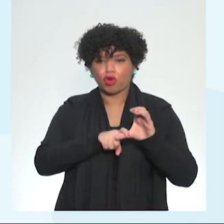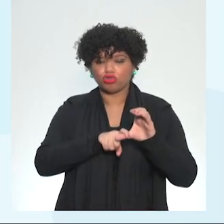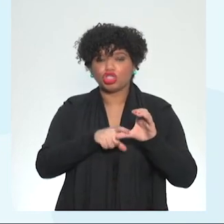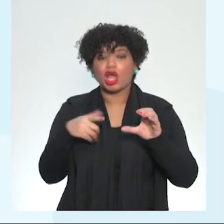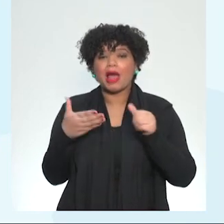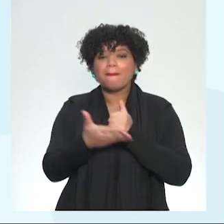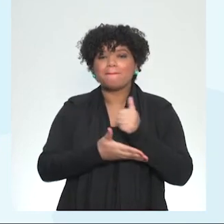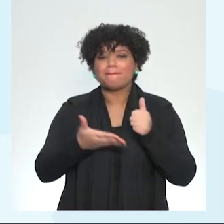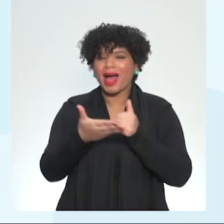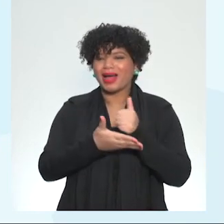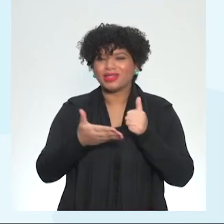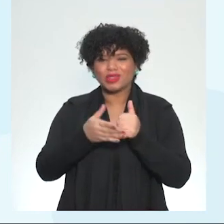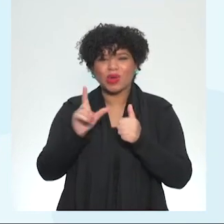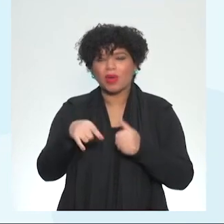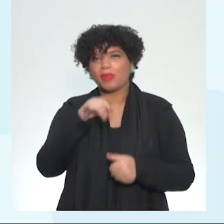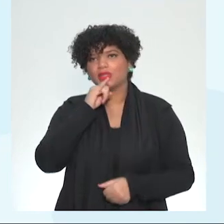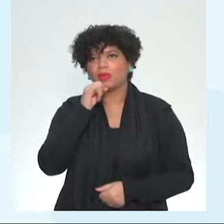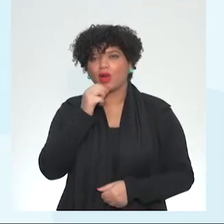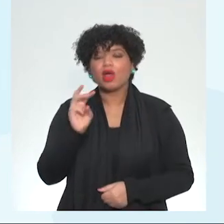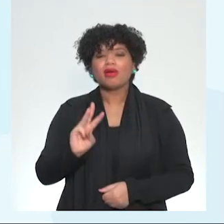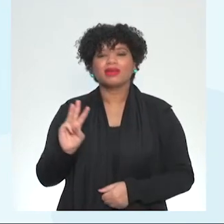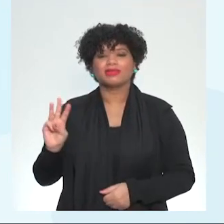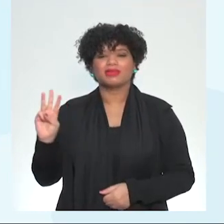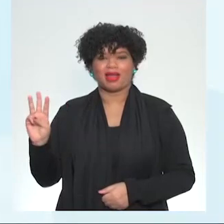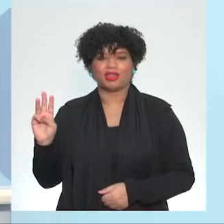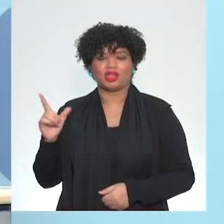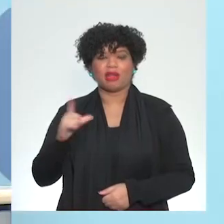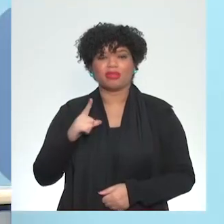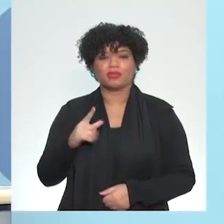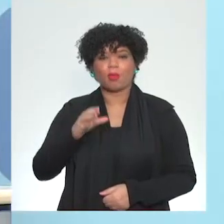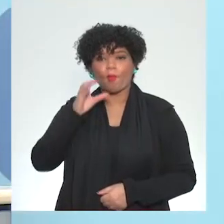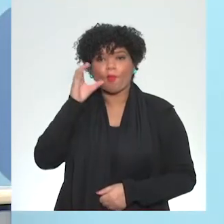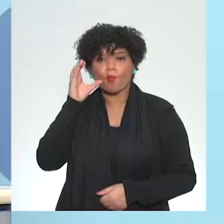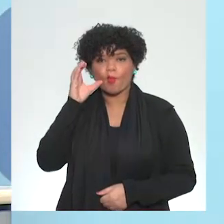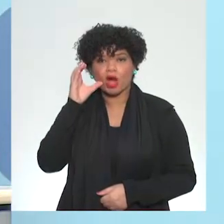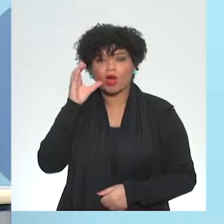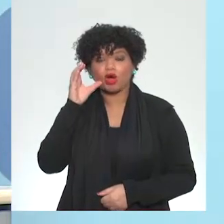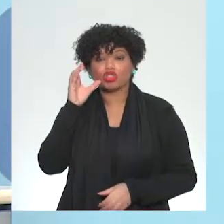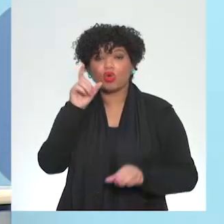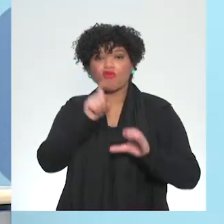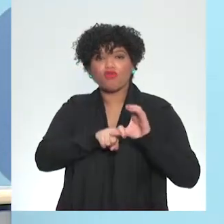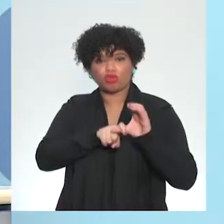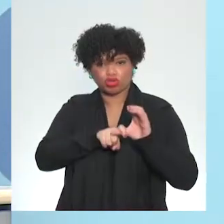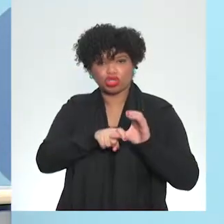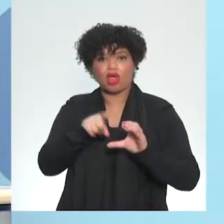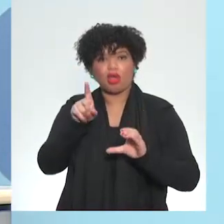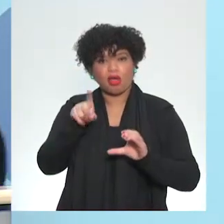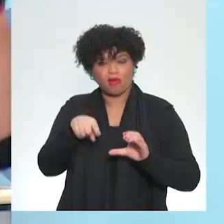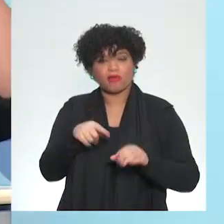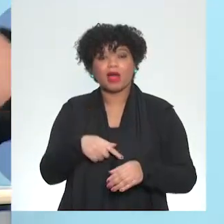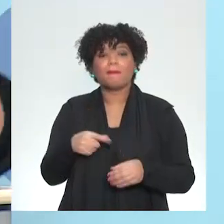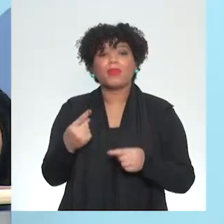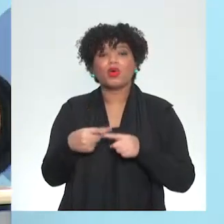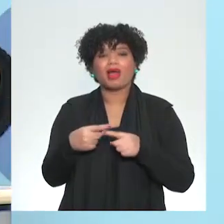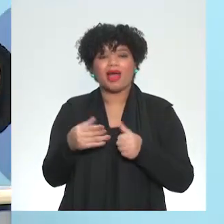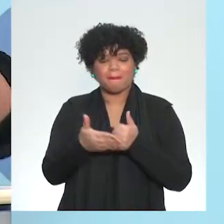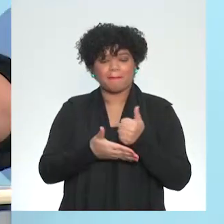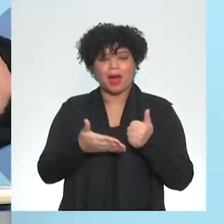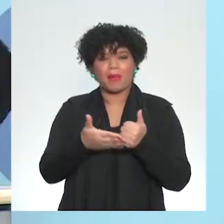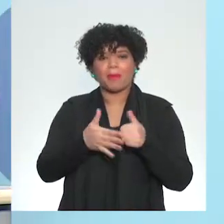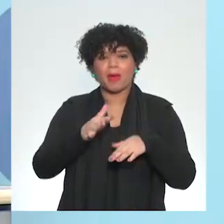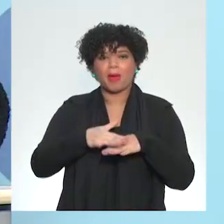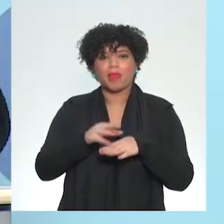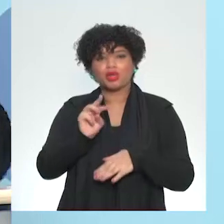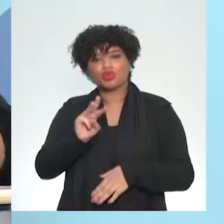-base, vamos dizer. Um site, o código que faz aquele site se chama código-fonte. Que é aquele que faz a base ali do